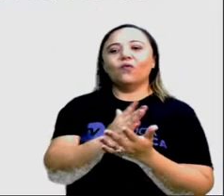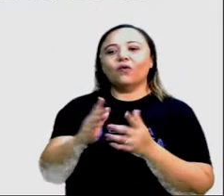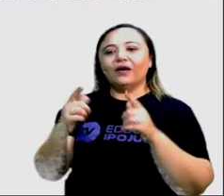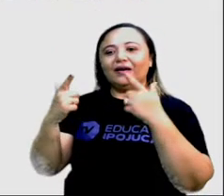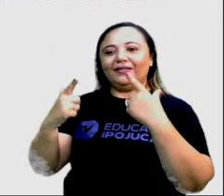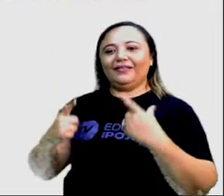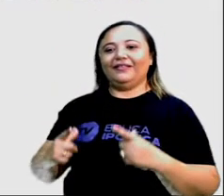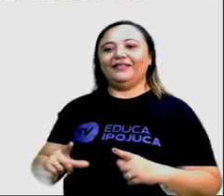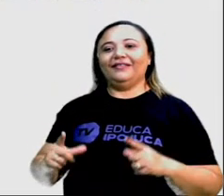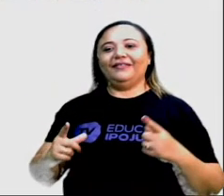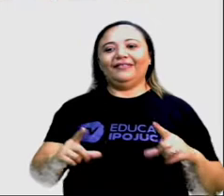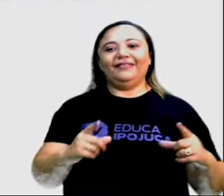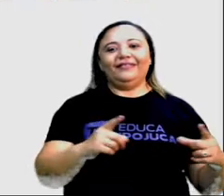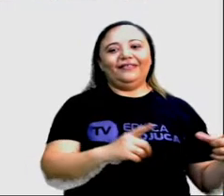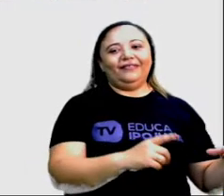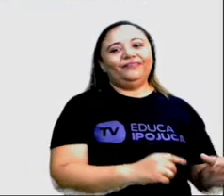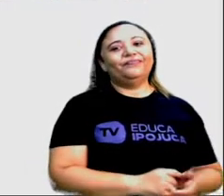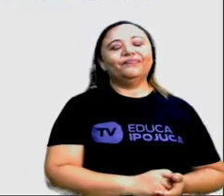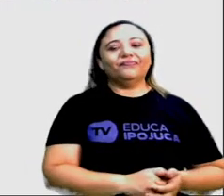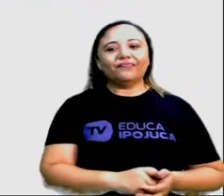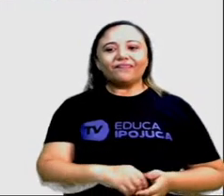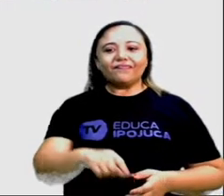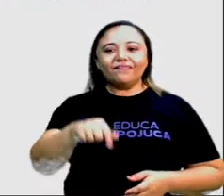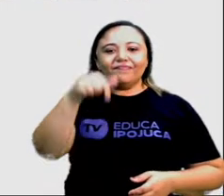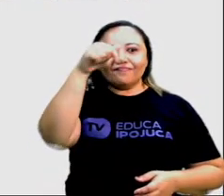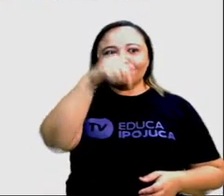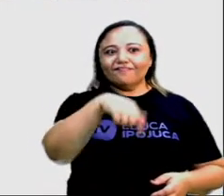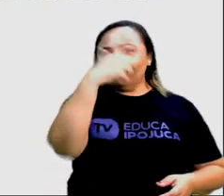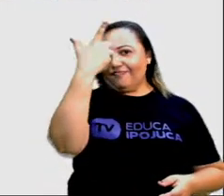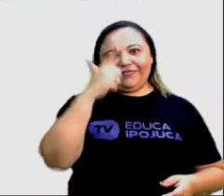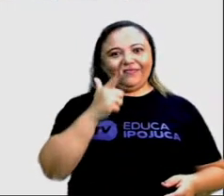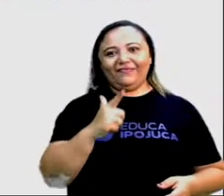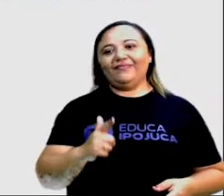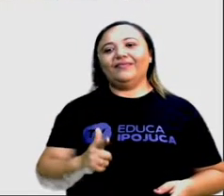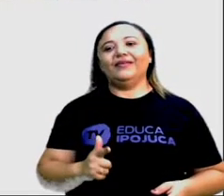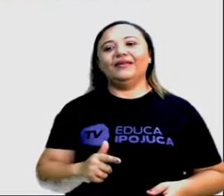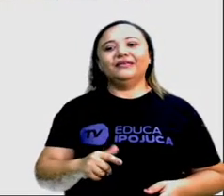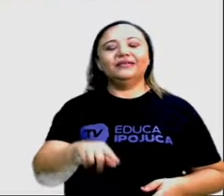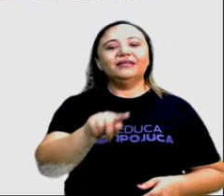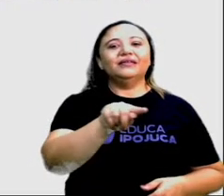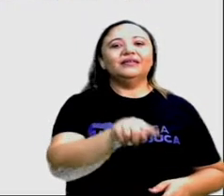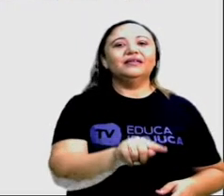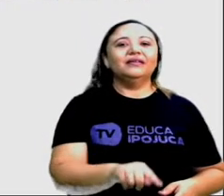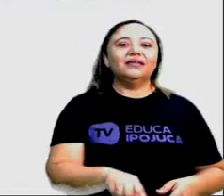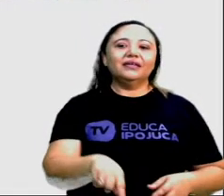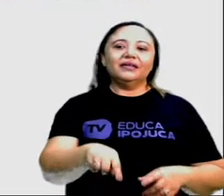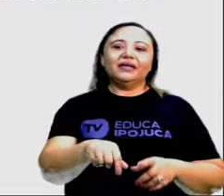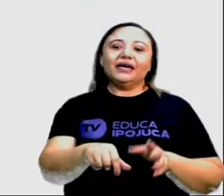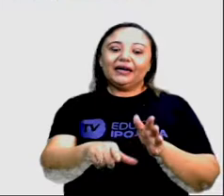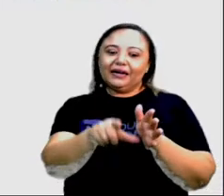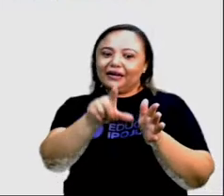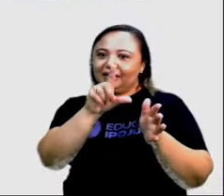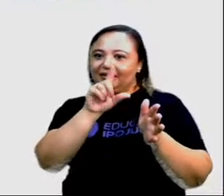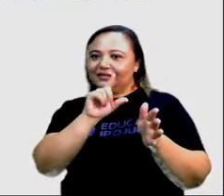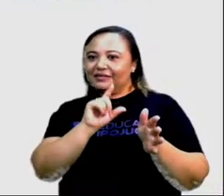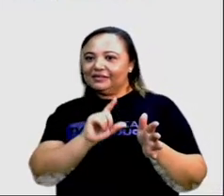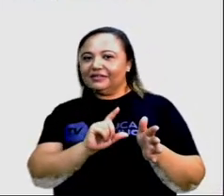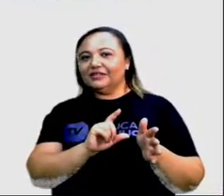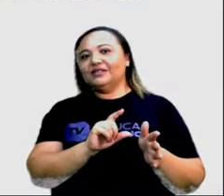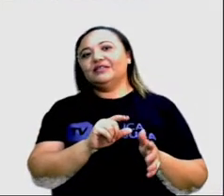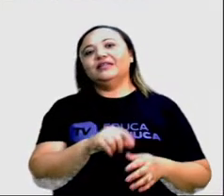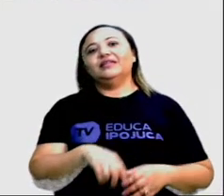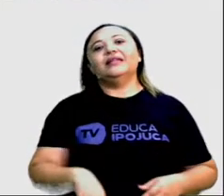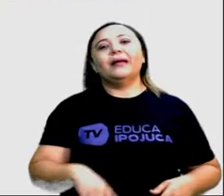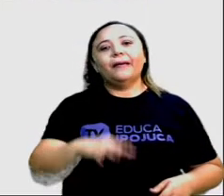acontece, ela antecede a primavera e sucede o outono. Nesse período do inverno, as